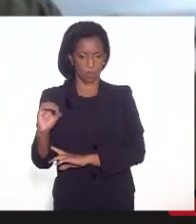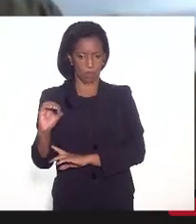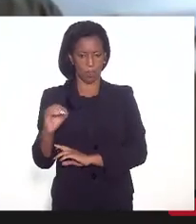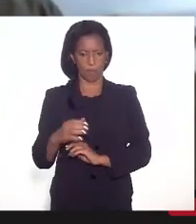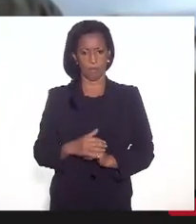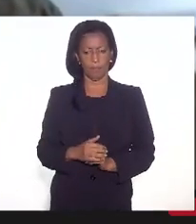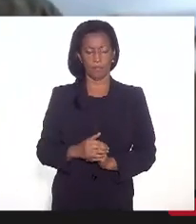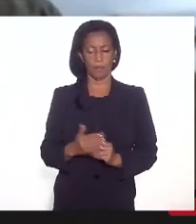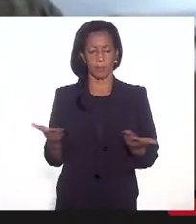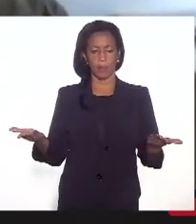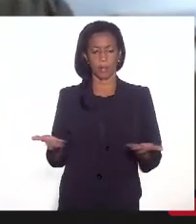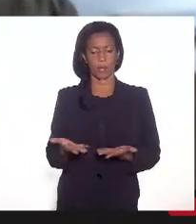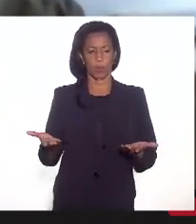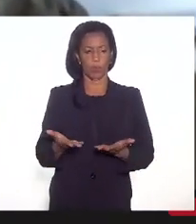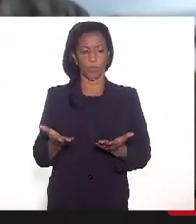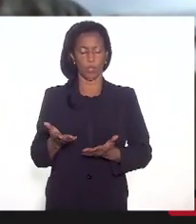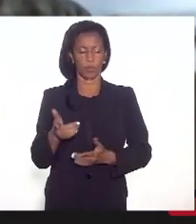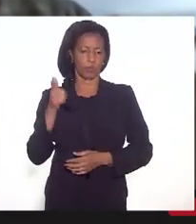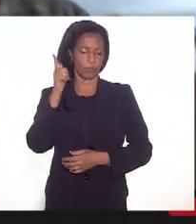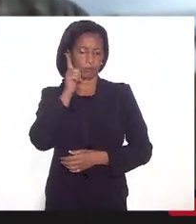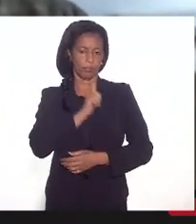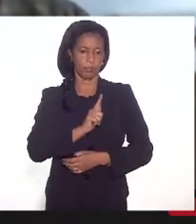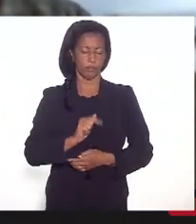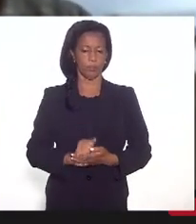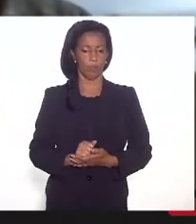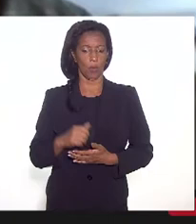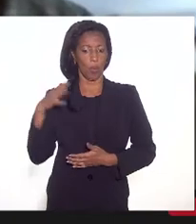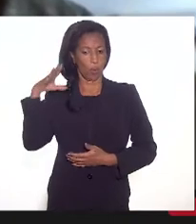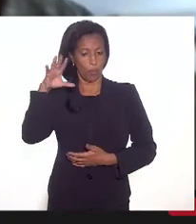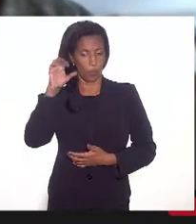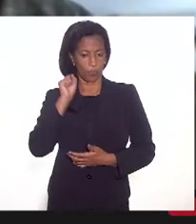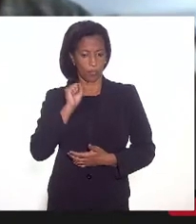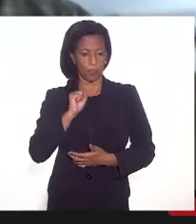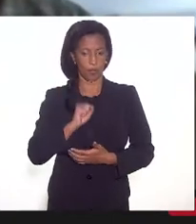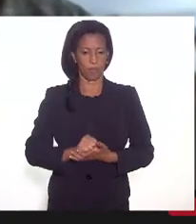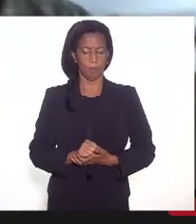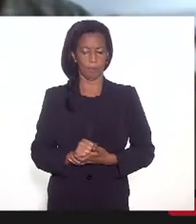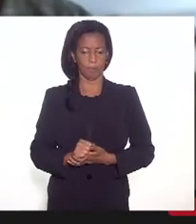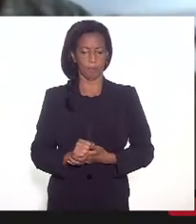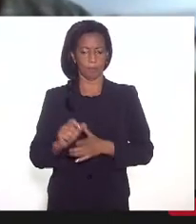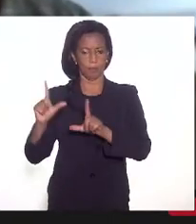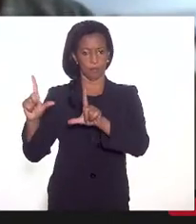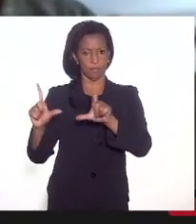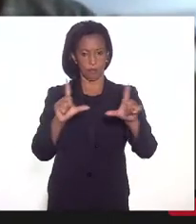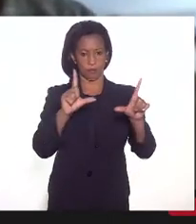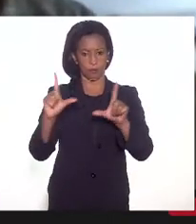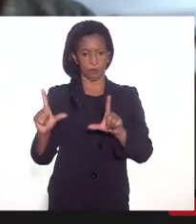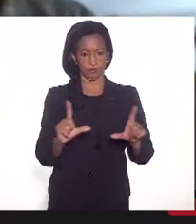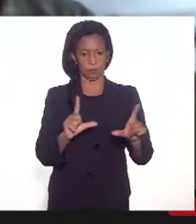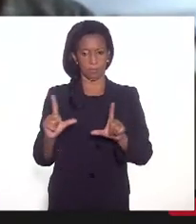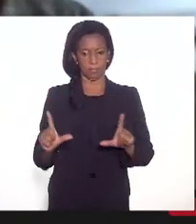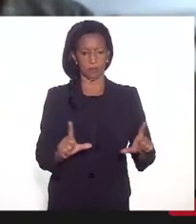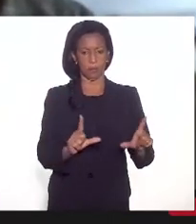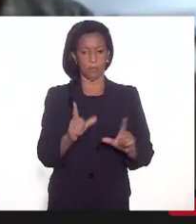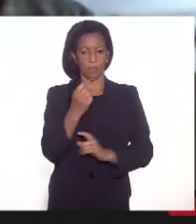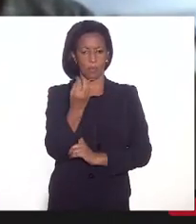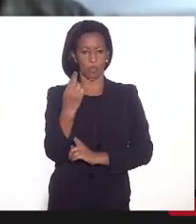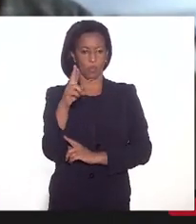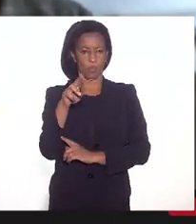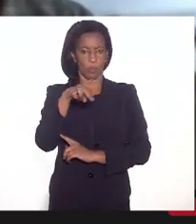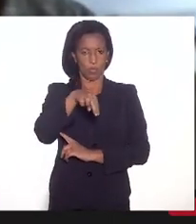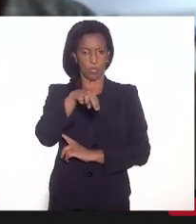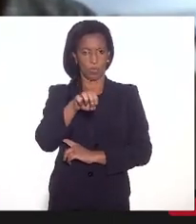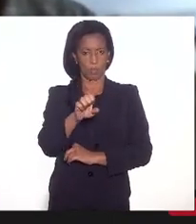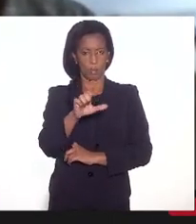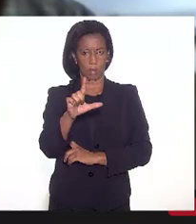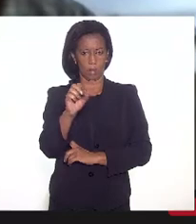para que hoje a gente pudesse ouvir a exposição do doutor Nelson Rocha,